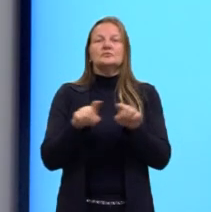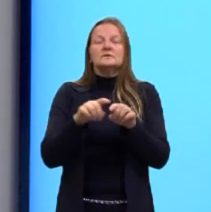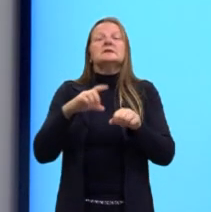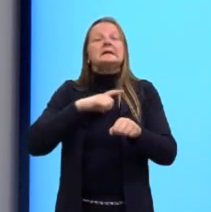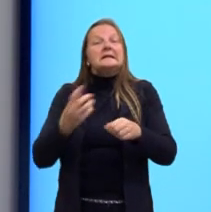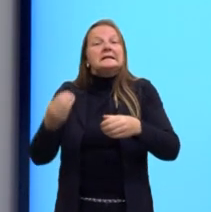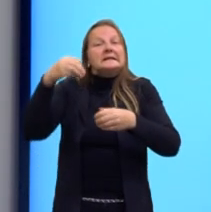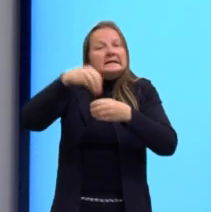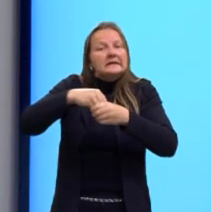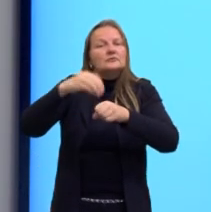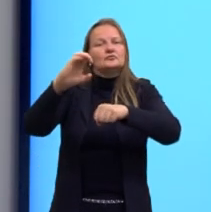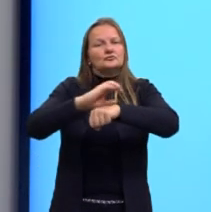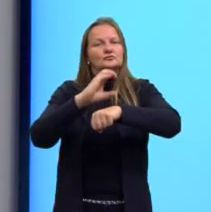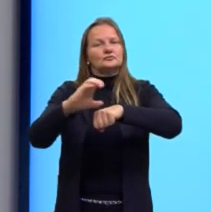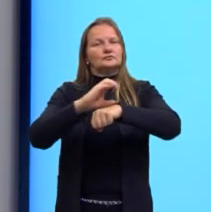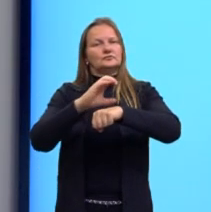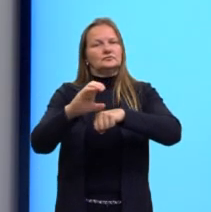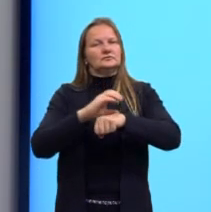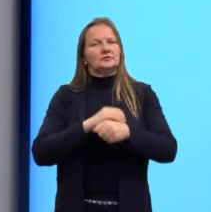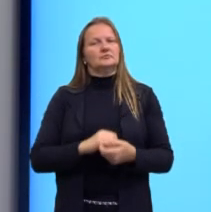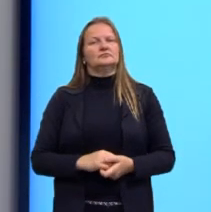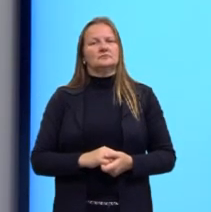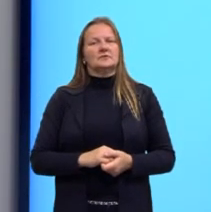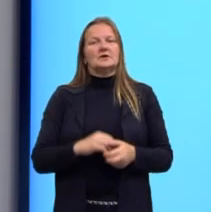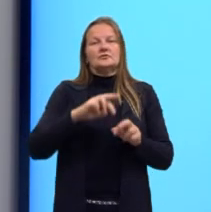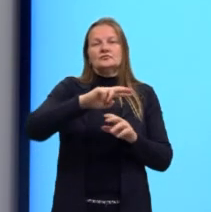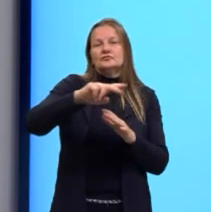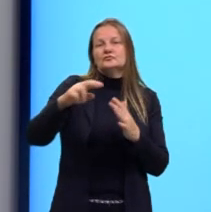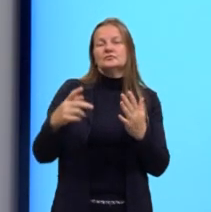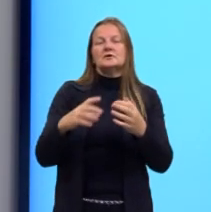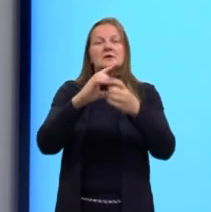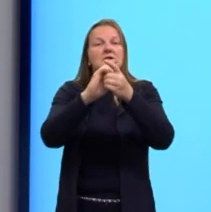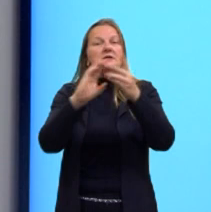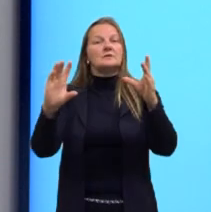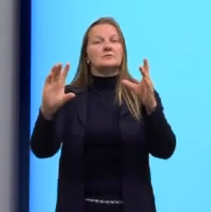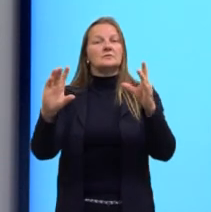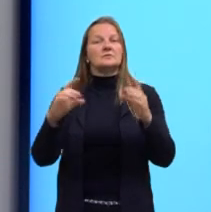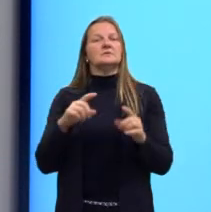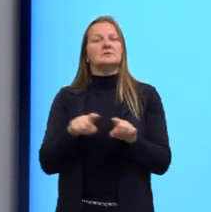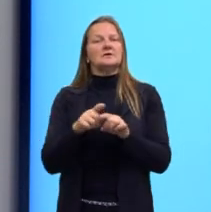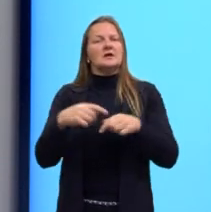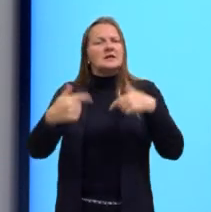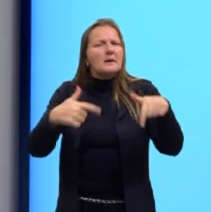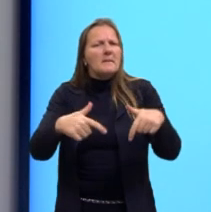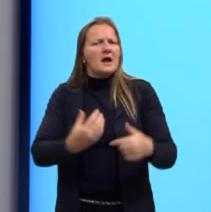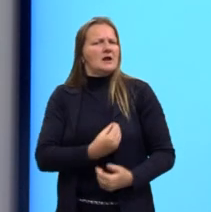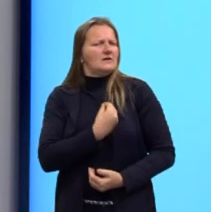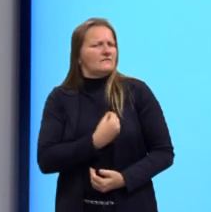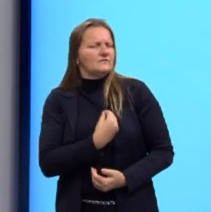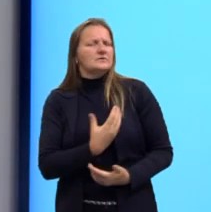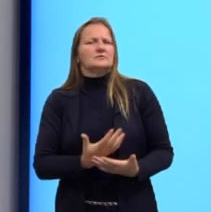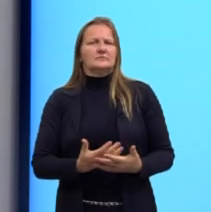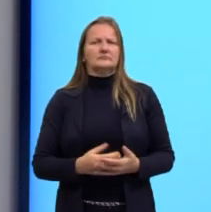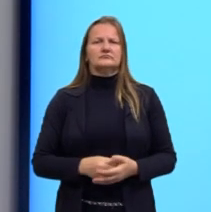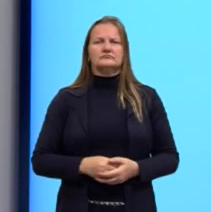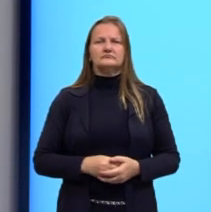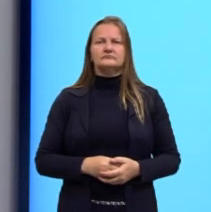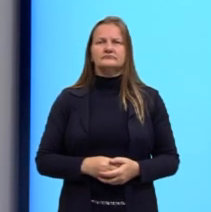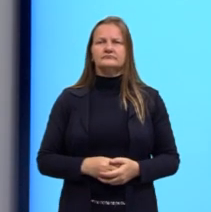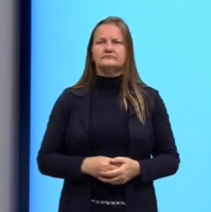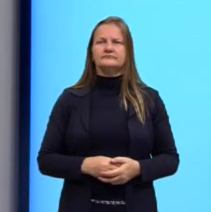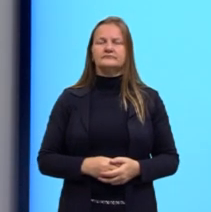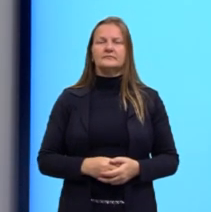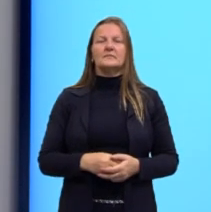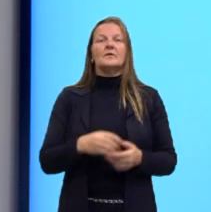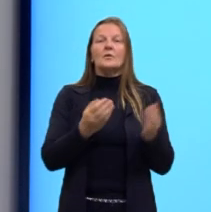constituições democráticas, do trabalho, da vida. Olha, na